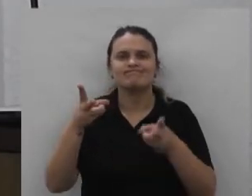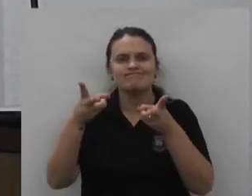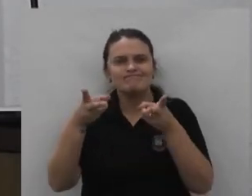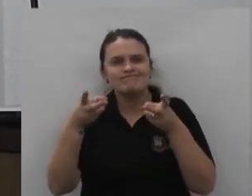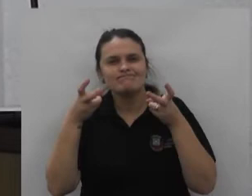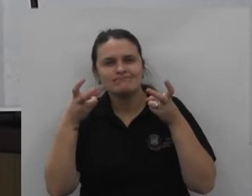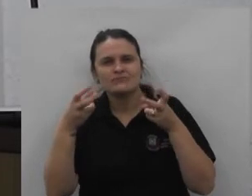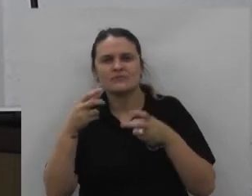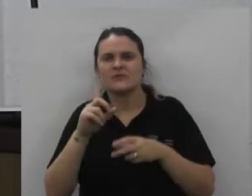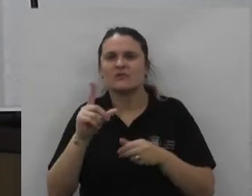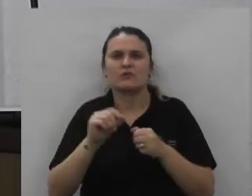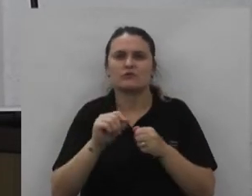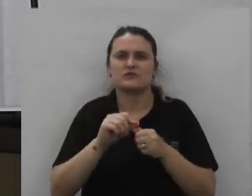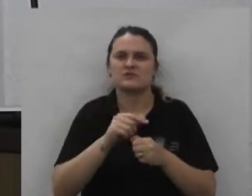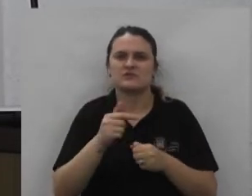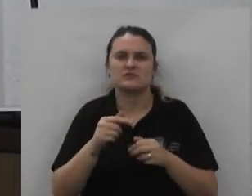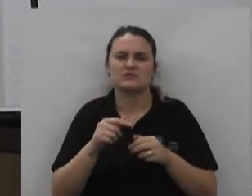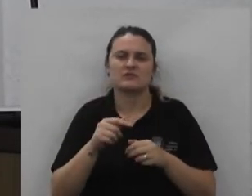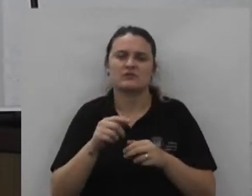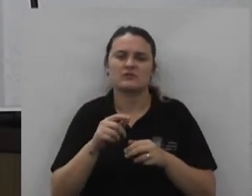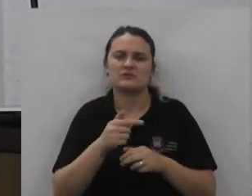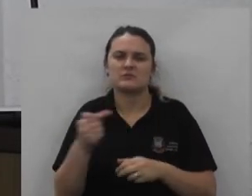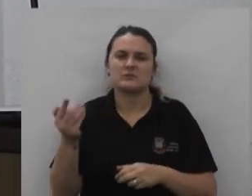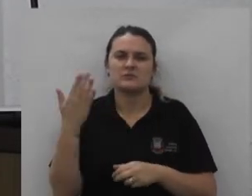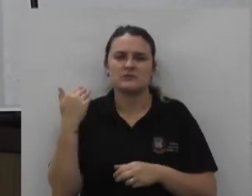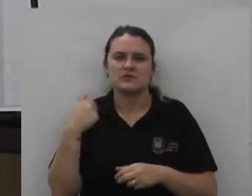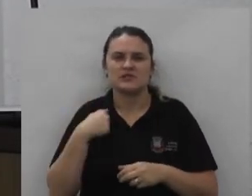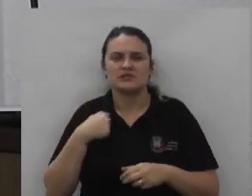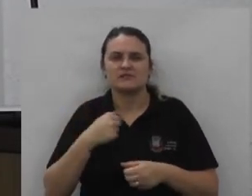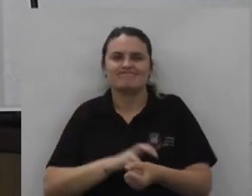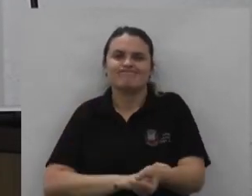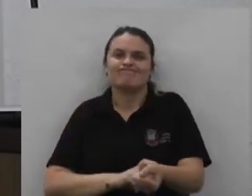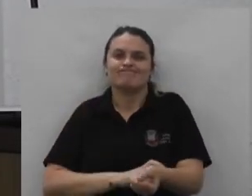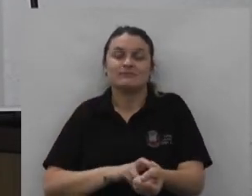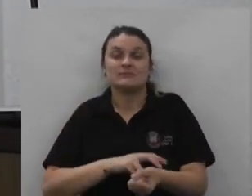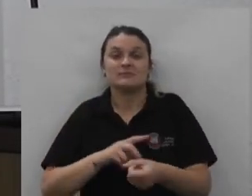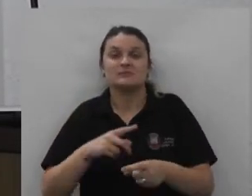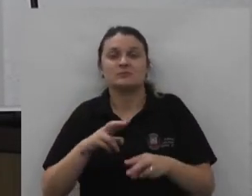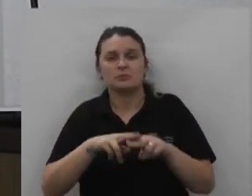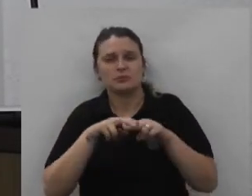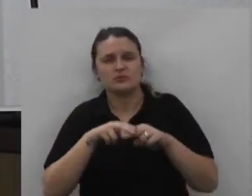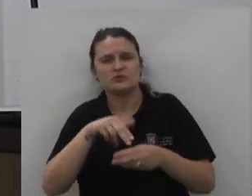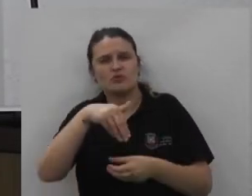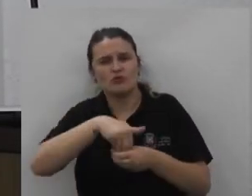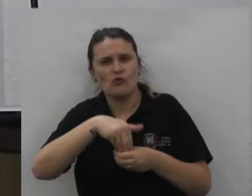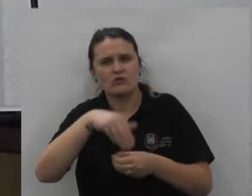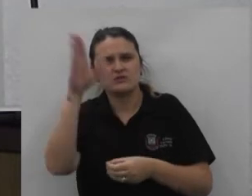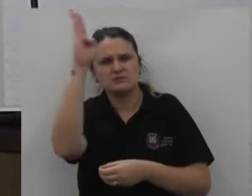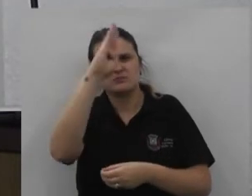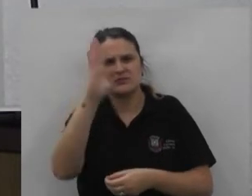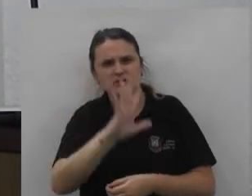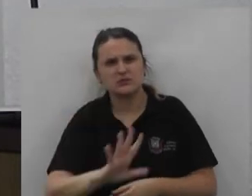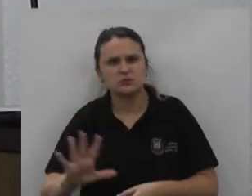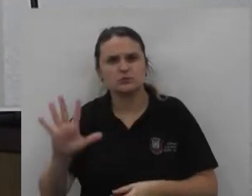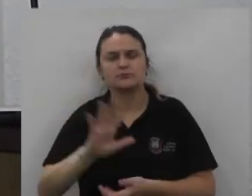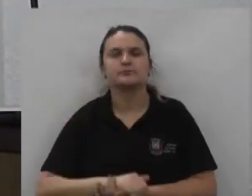não fiz na sessão passada ainda os anos estavam acirrados mas uma análise da eleição no Brasil